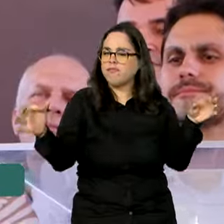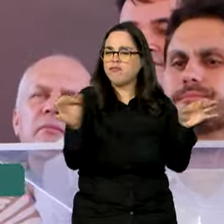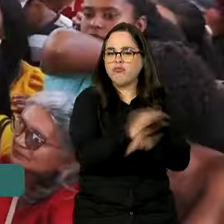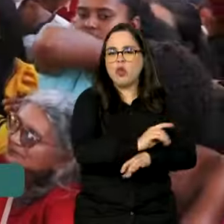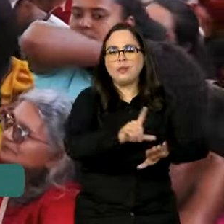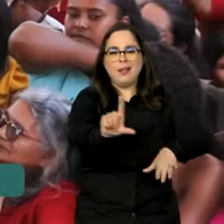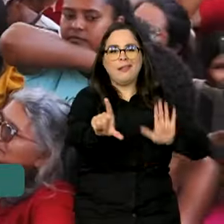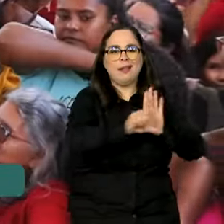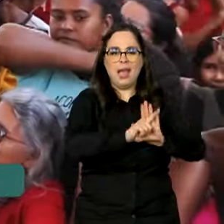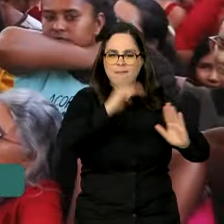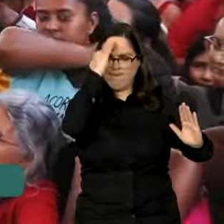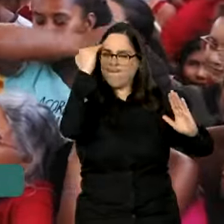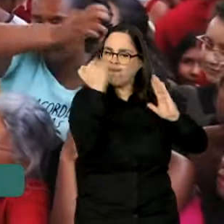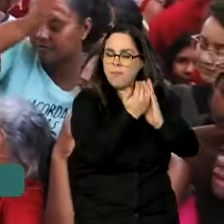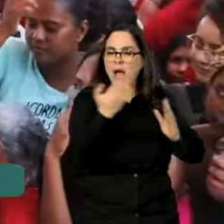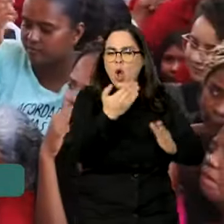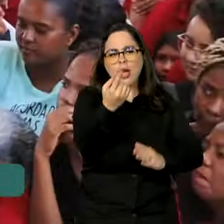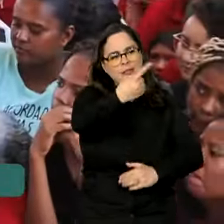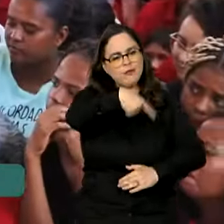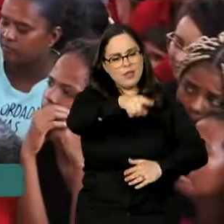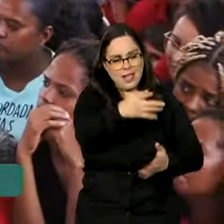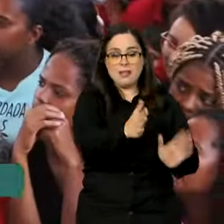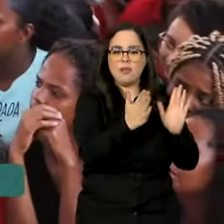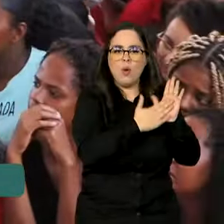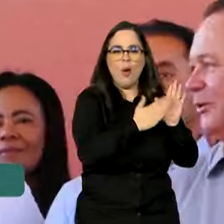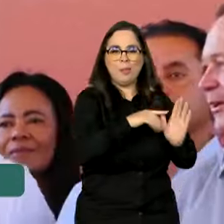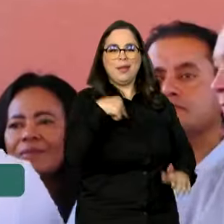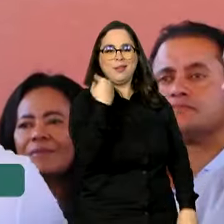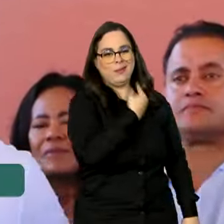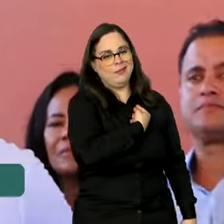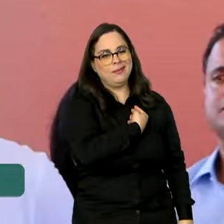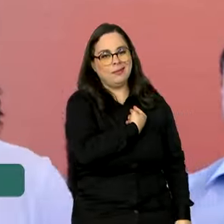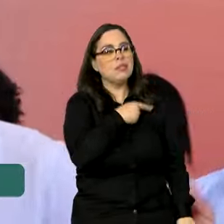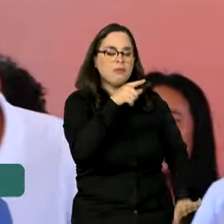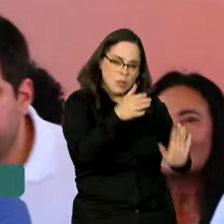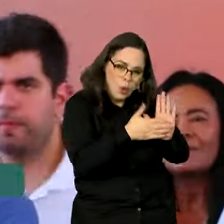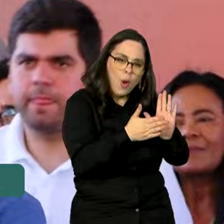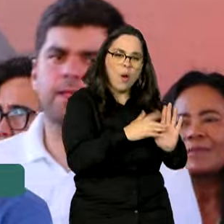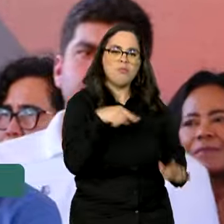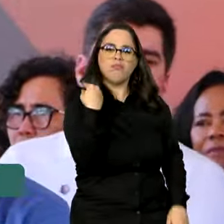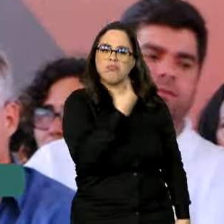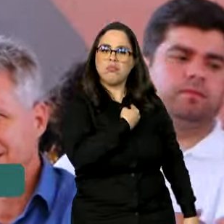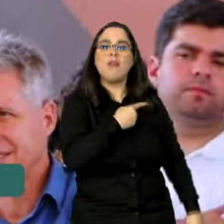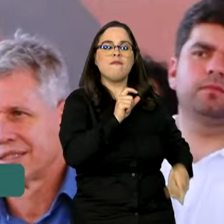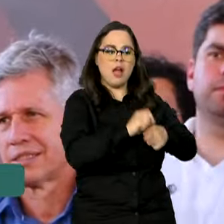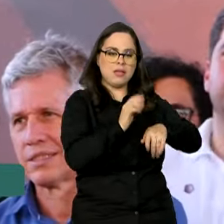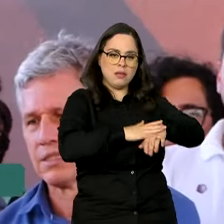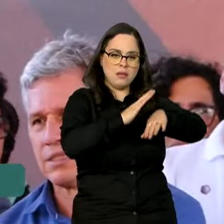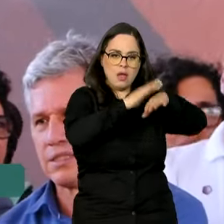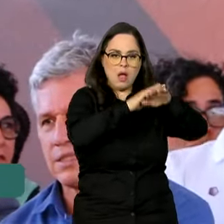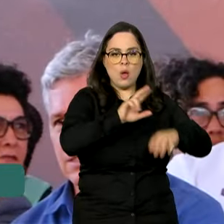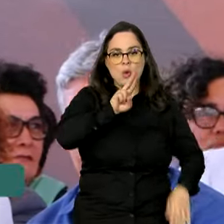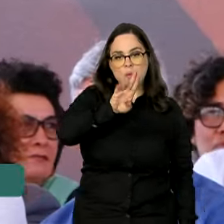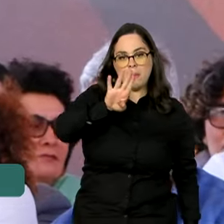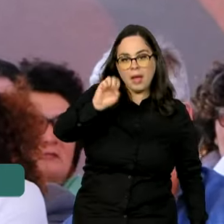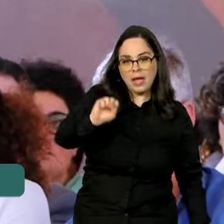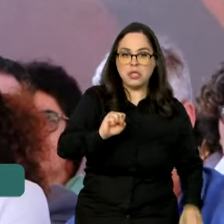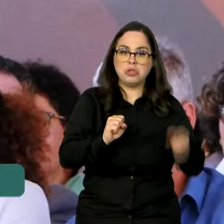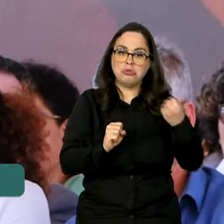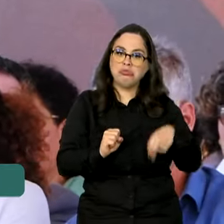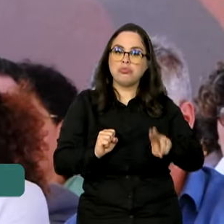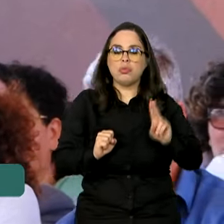agora vocês passam a nos cobrar, além de fazer mais UBS ou mais UPA,